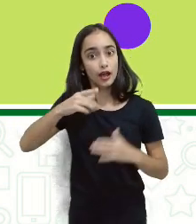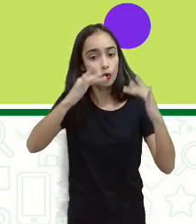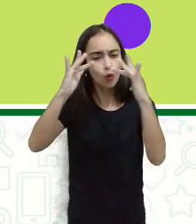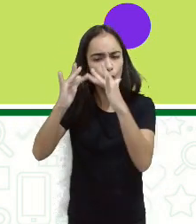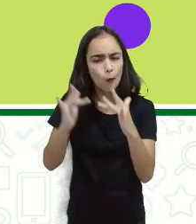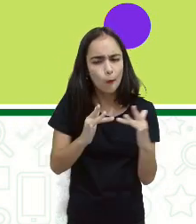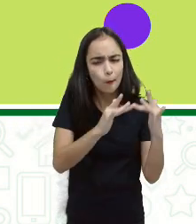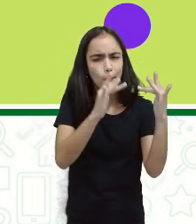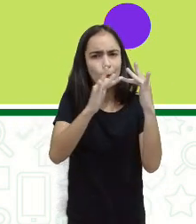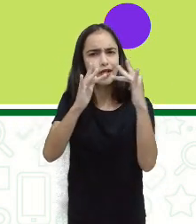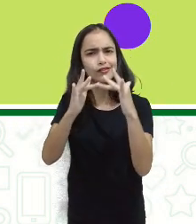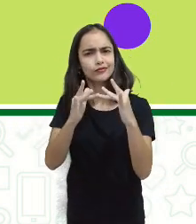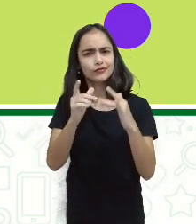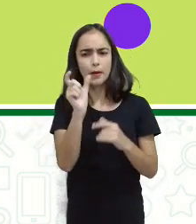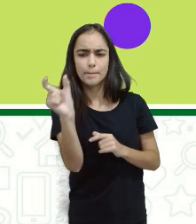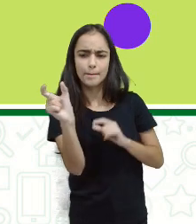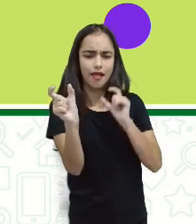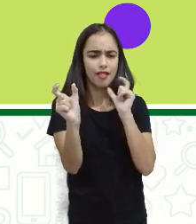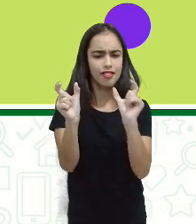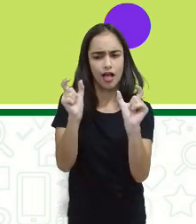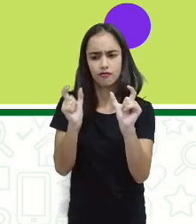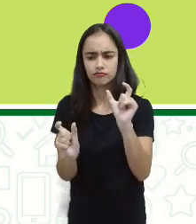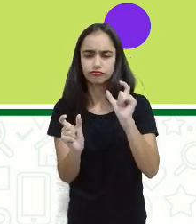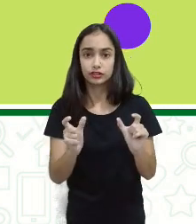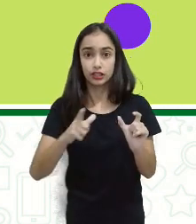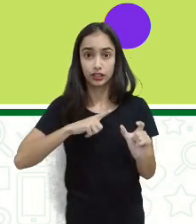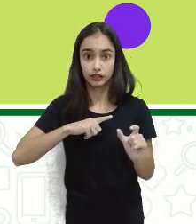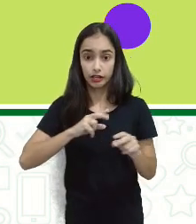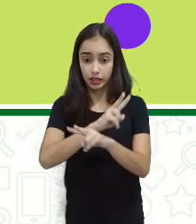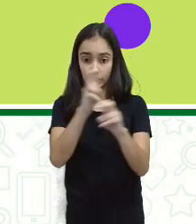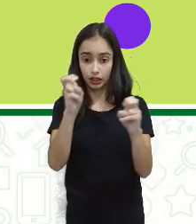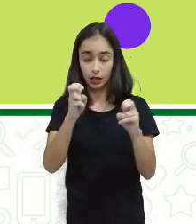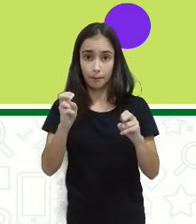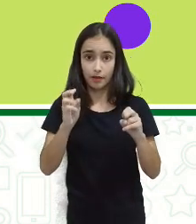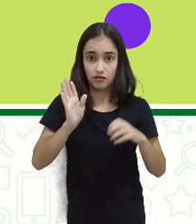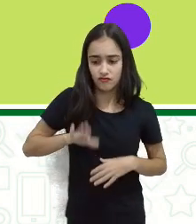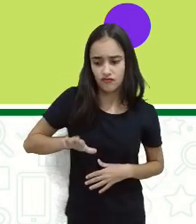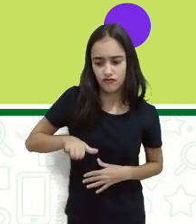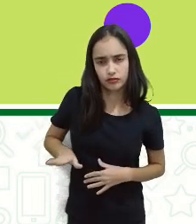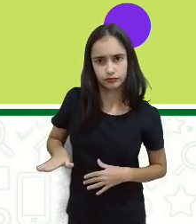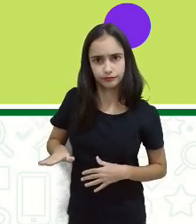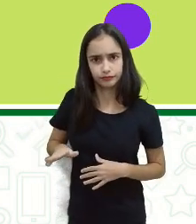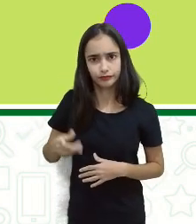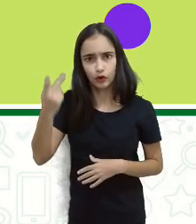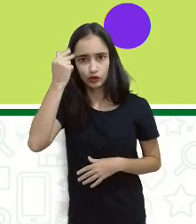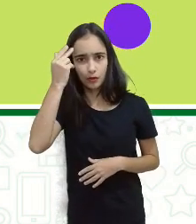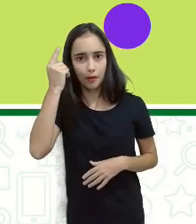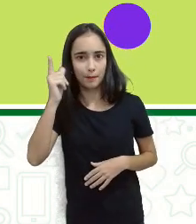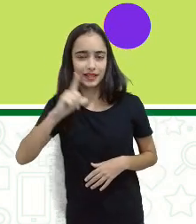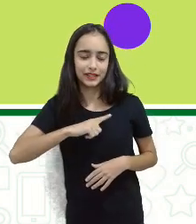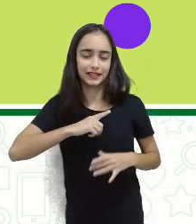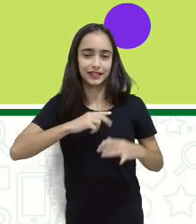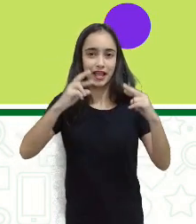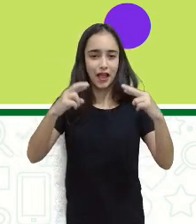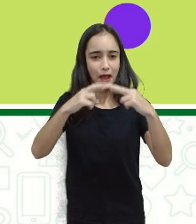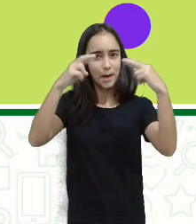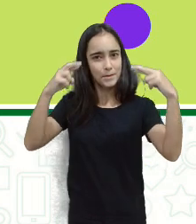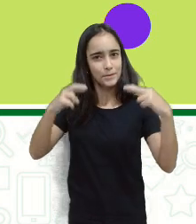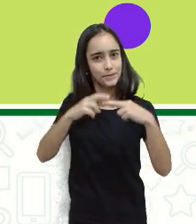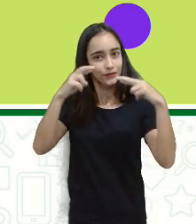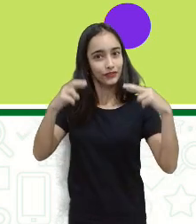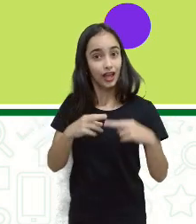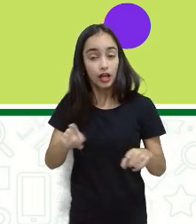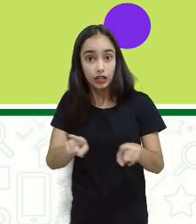temática infantil, que fazem parte da cultura brasileira. As parlendas costumam ser rimadas e têm um